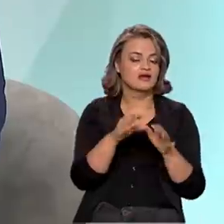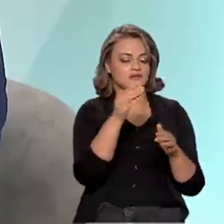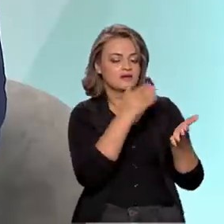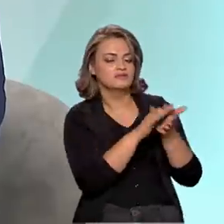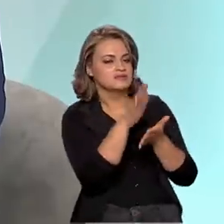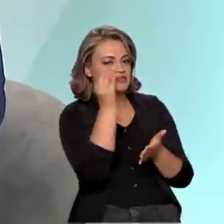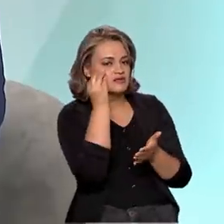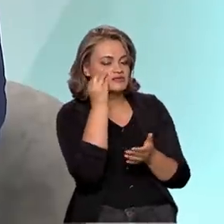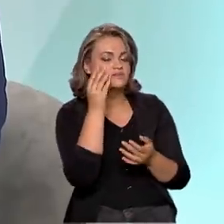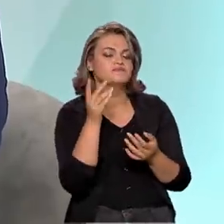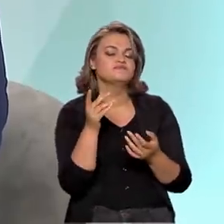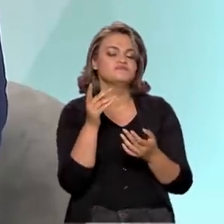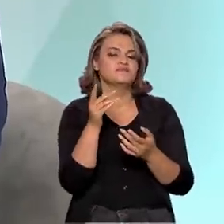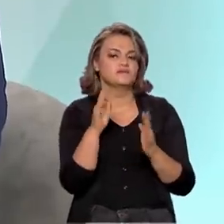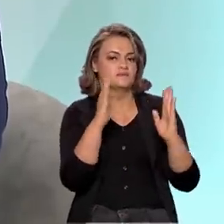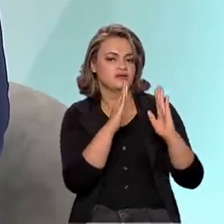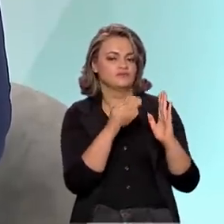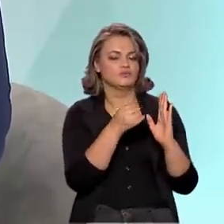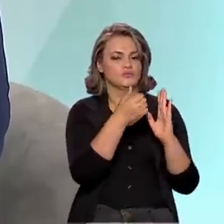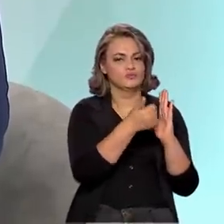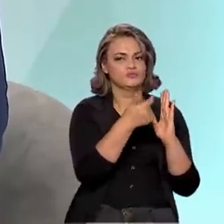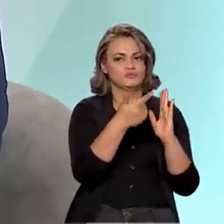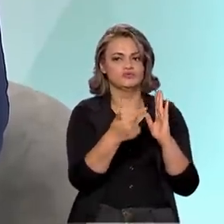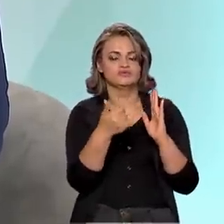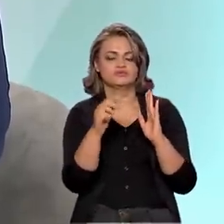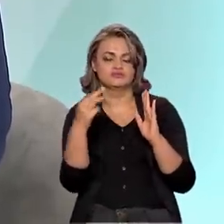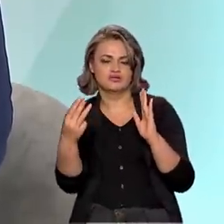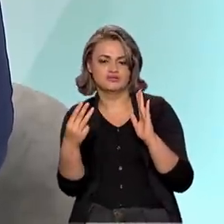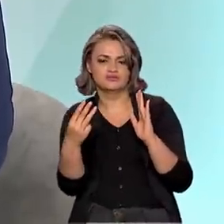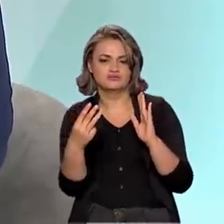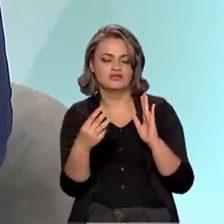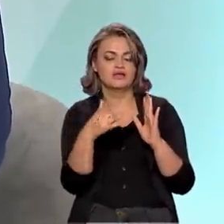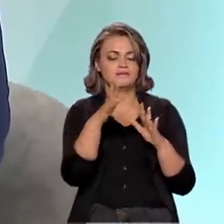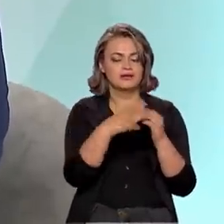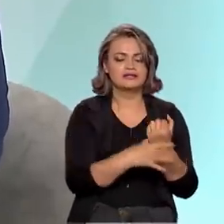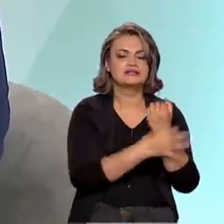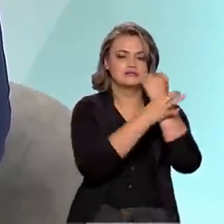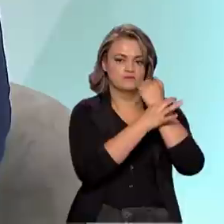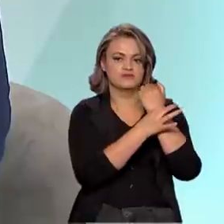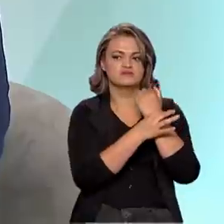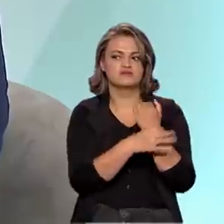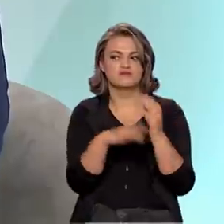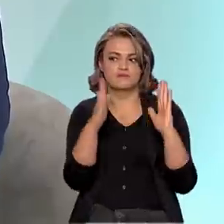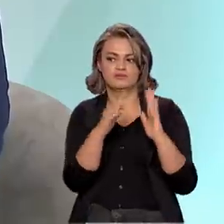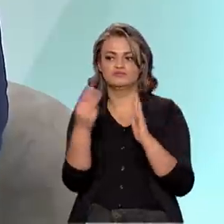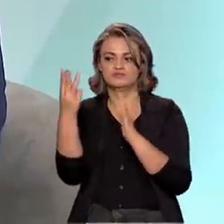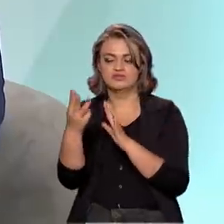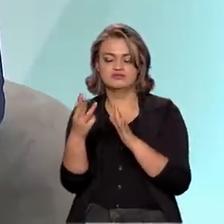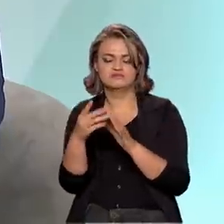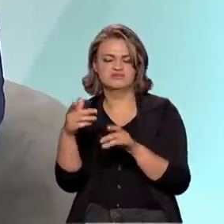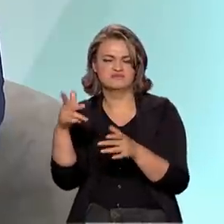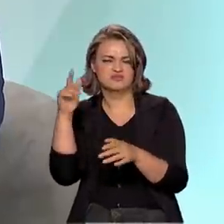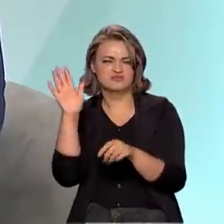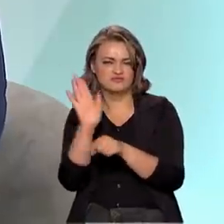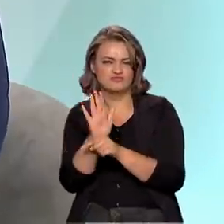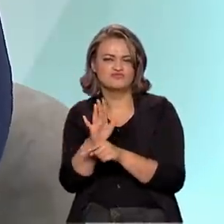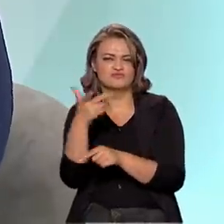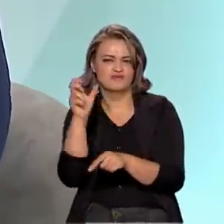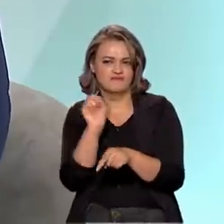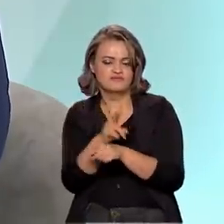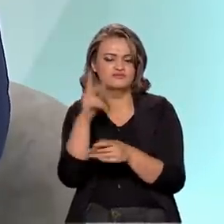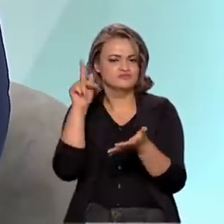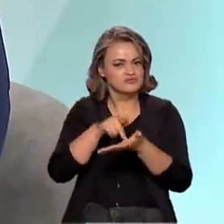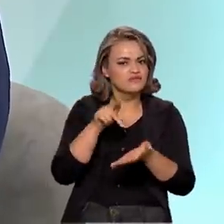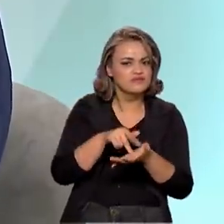clínicos, fase 1 e 2 e depois fase 3. 1 e 2 é para segurança e fase 3 para eficiência. Então, nós já temos